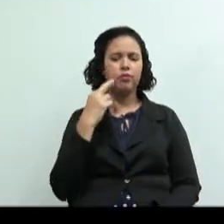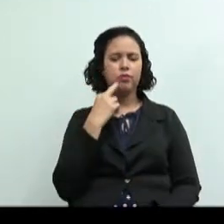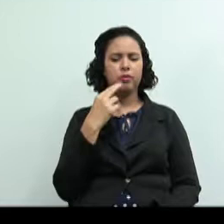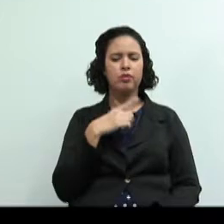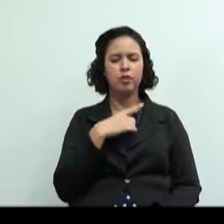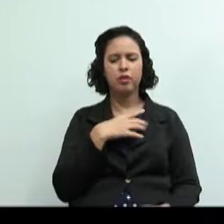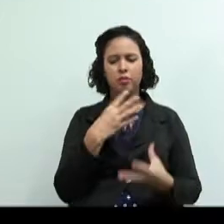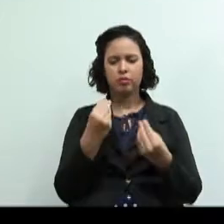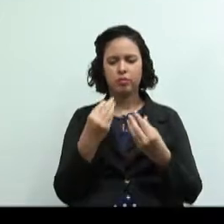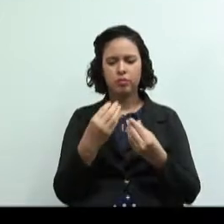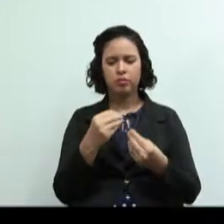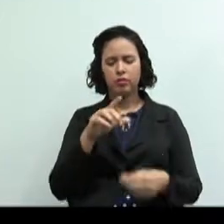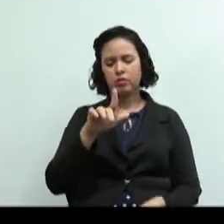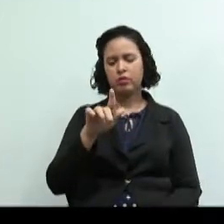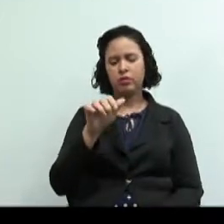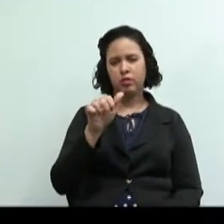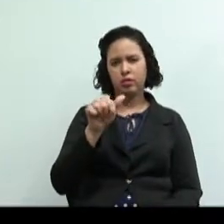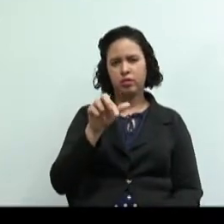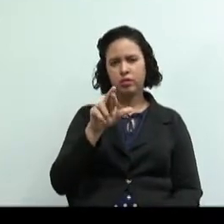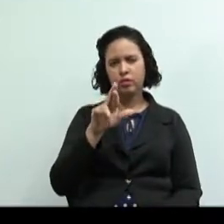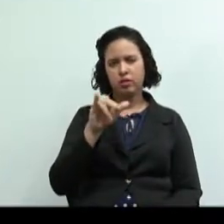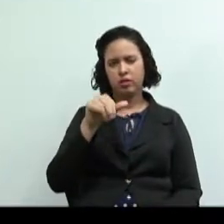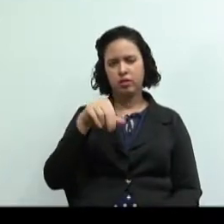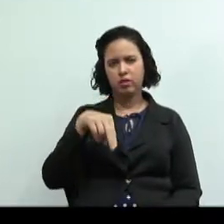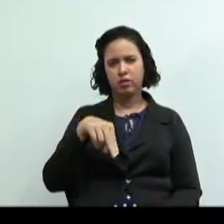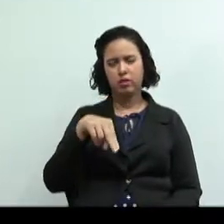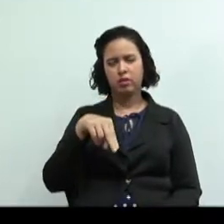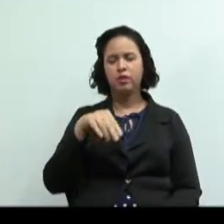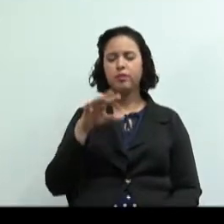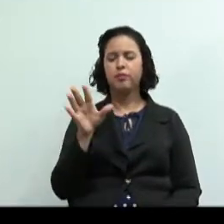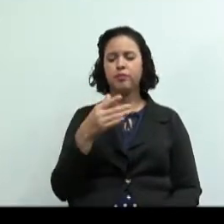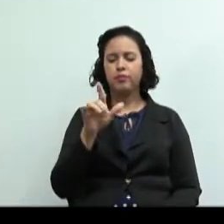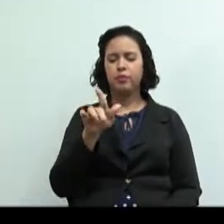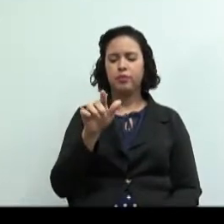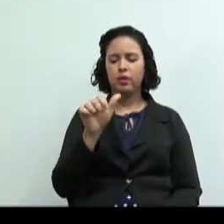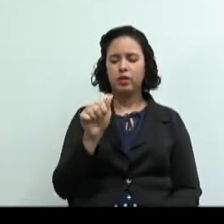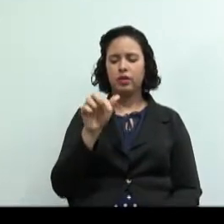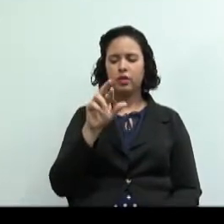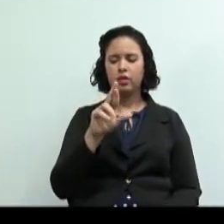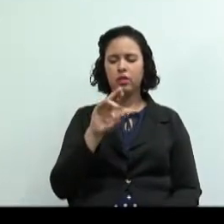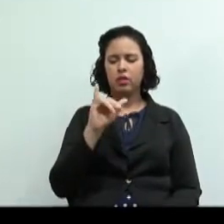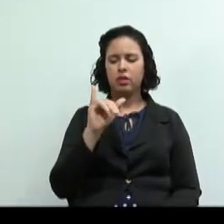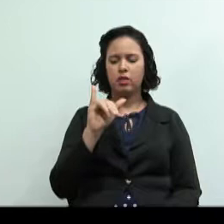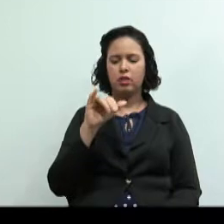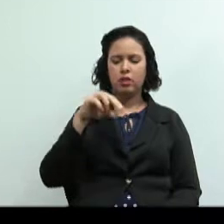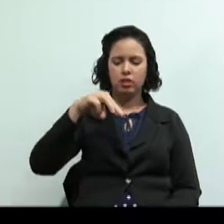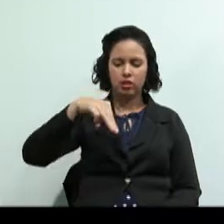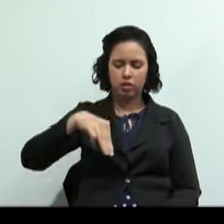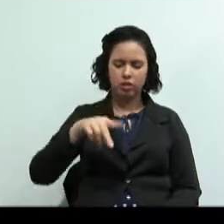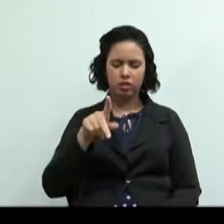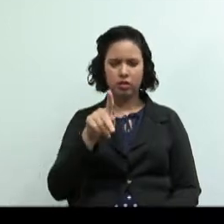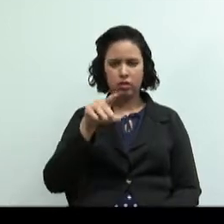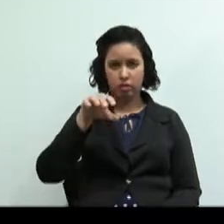Vocês têm conhecimento disso? Na cidade de vocês há atividades de extração mineral?